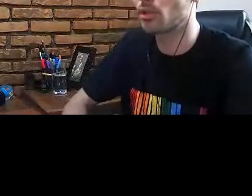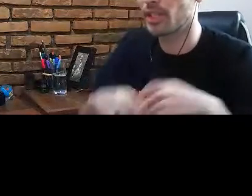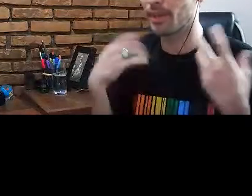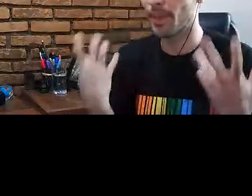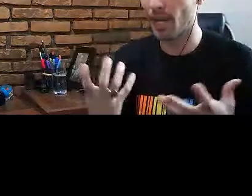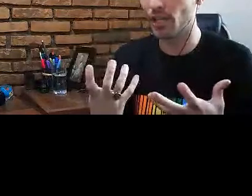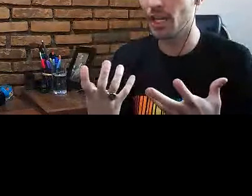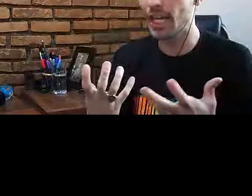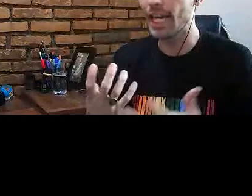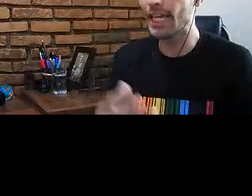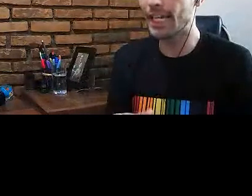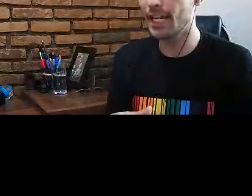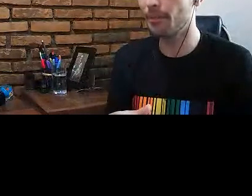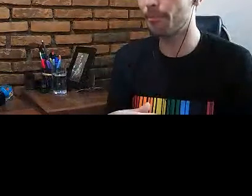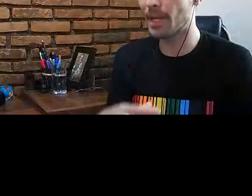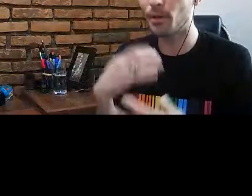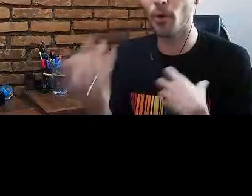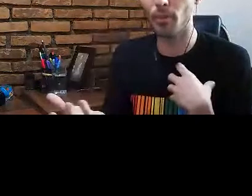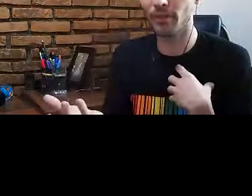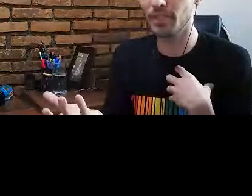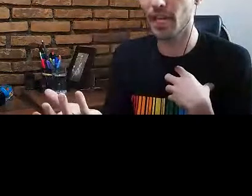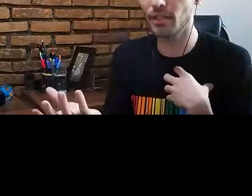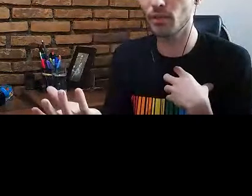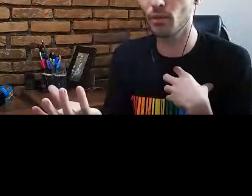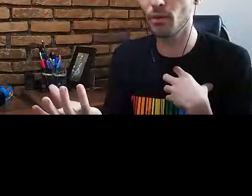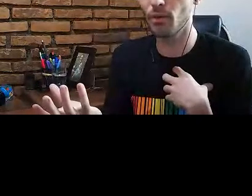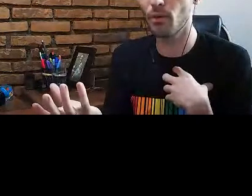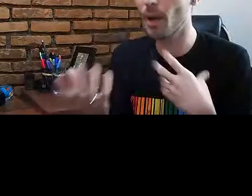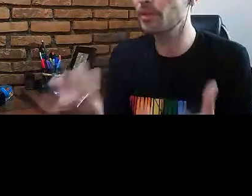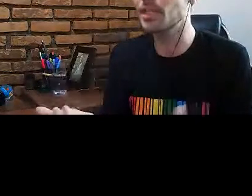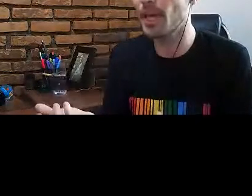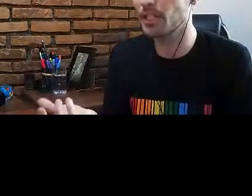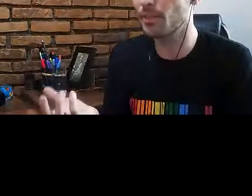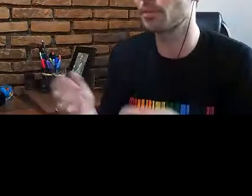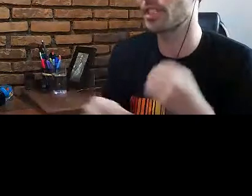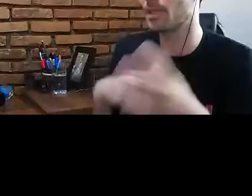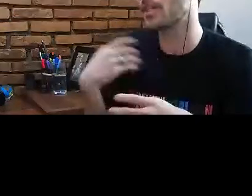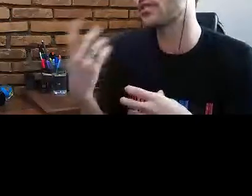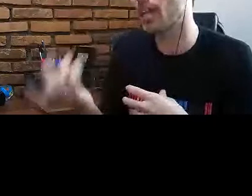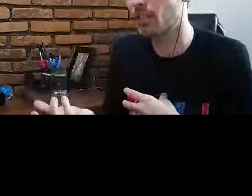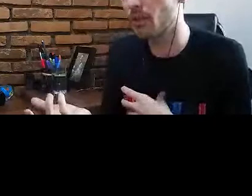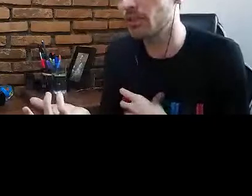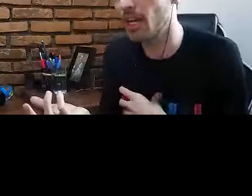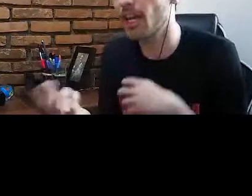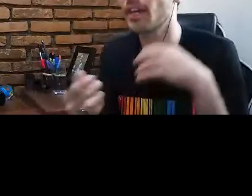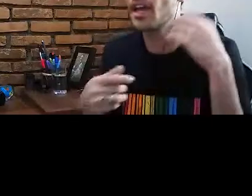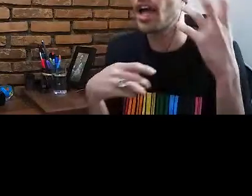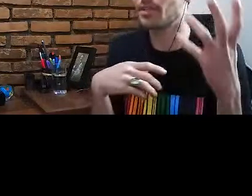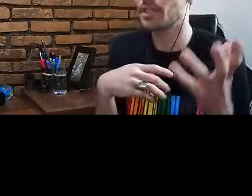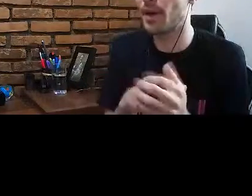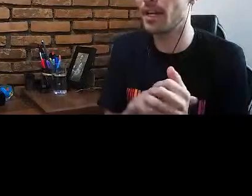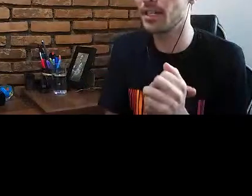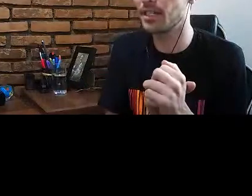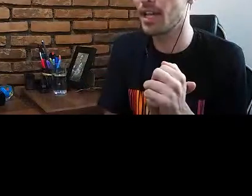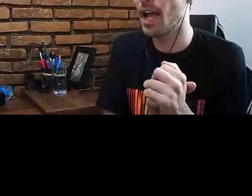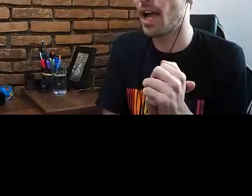mesmo de toda essa prática, e queria passar um pouco para vocês o caminho das pedras mesmo, as principais dificuldades que eu encontrei, as